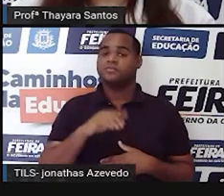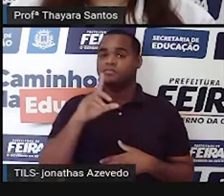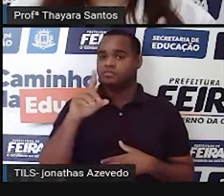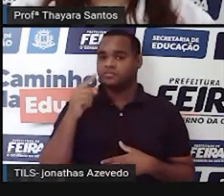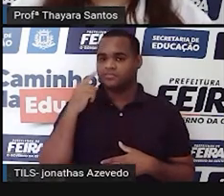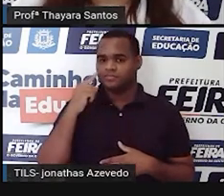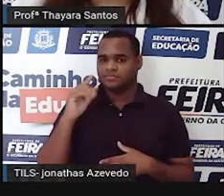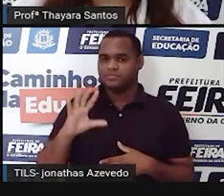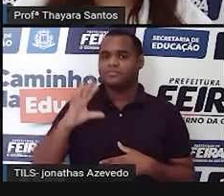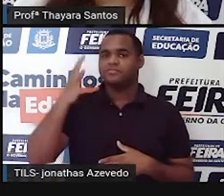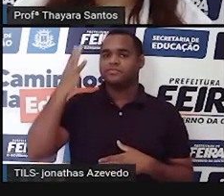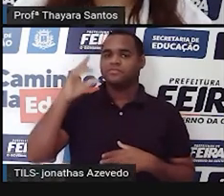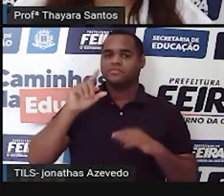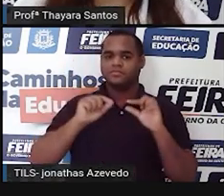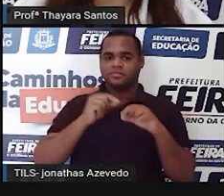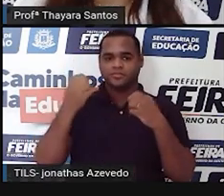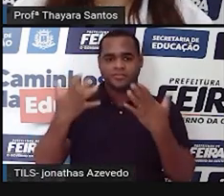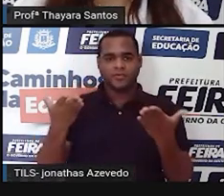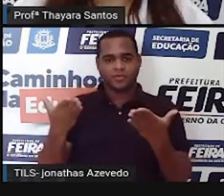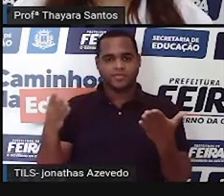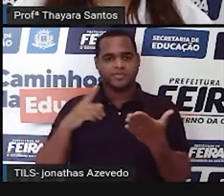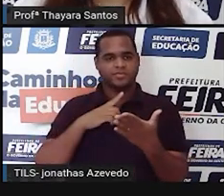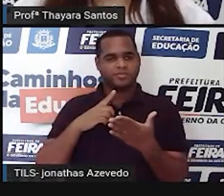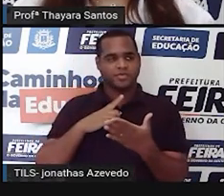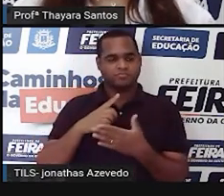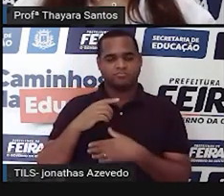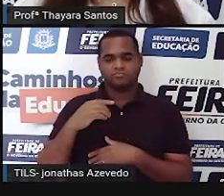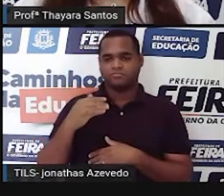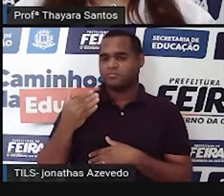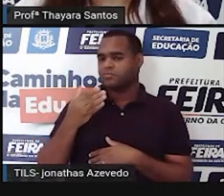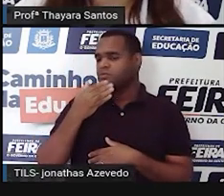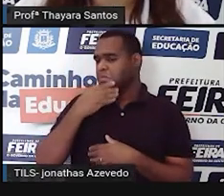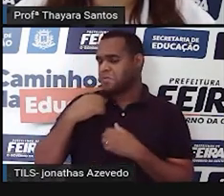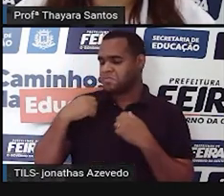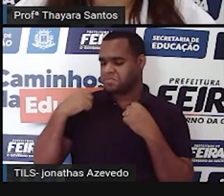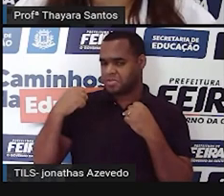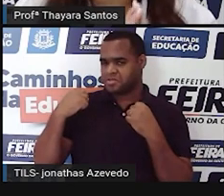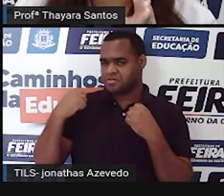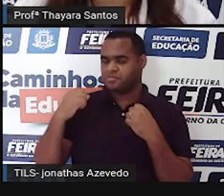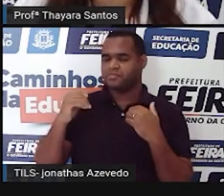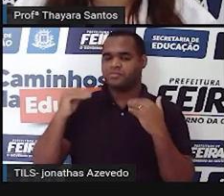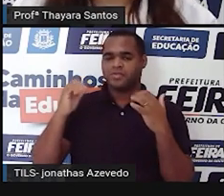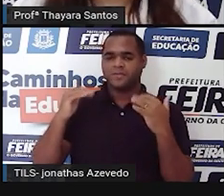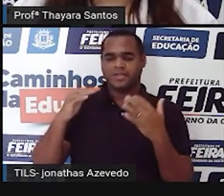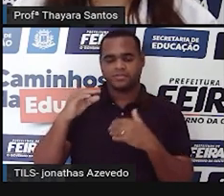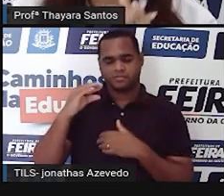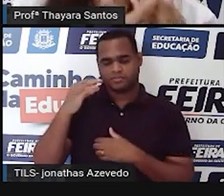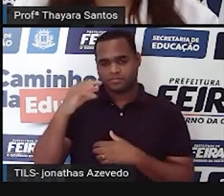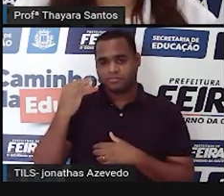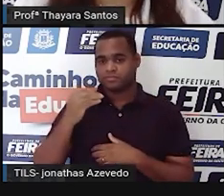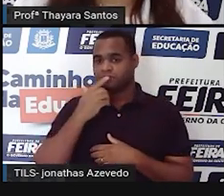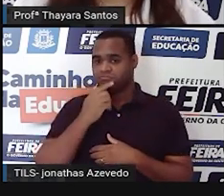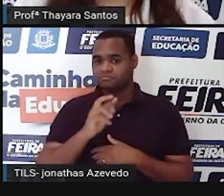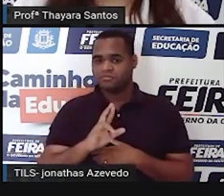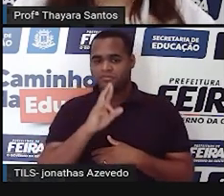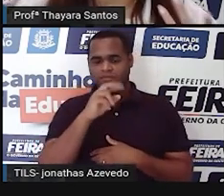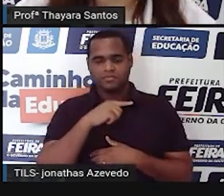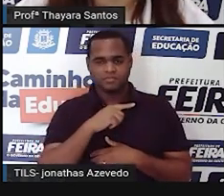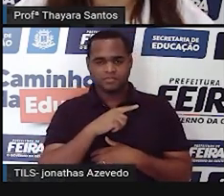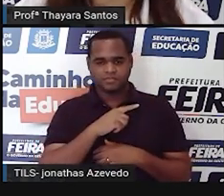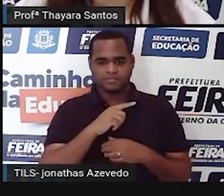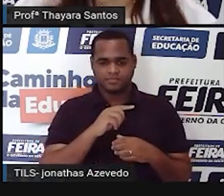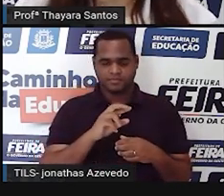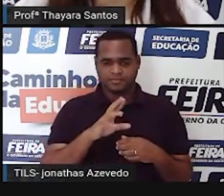hoje ainda existe muito machismo na ciência. A ciência ainda é predominante de homens. Quando a gente